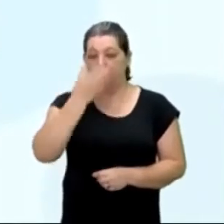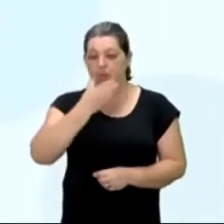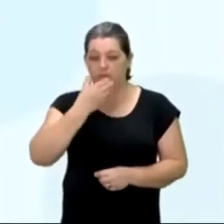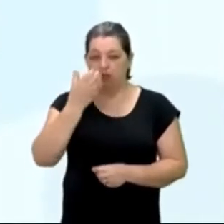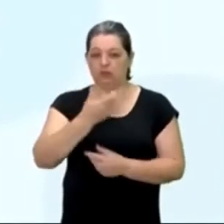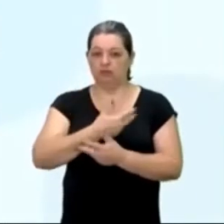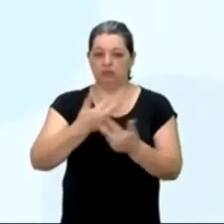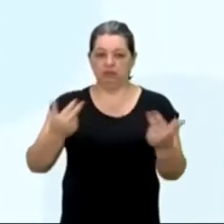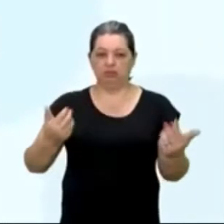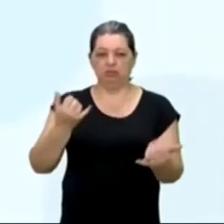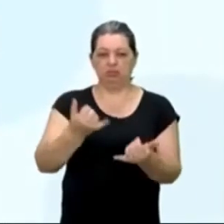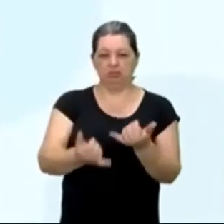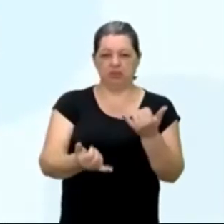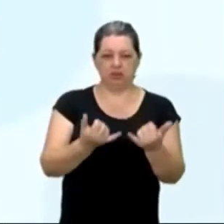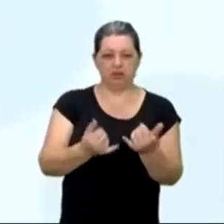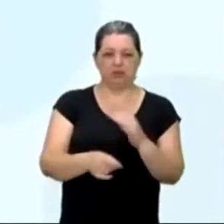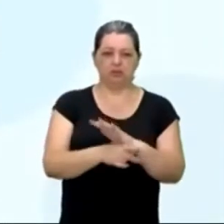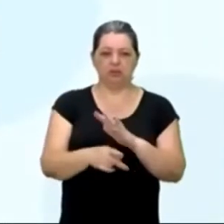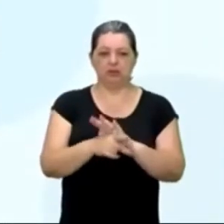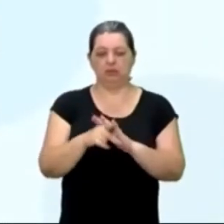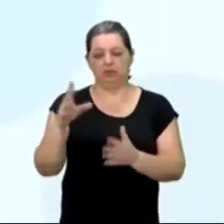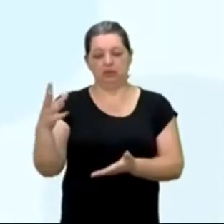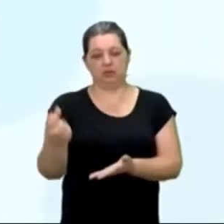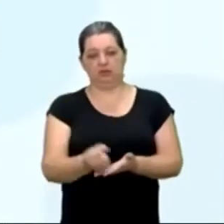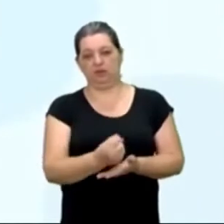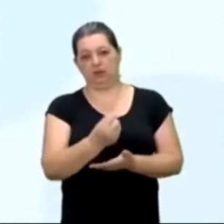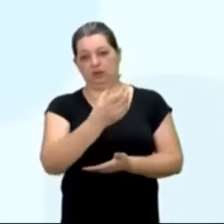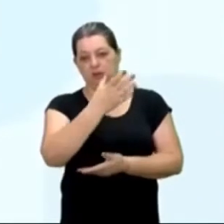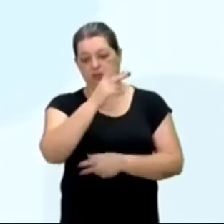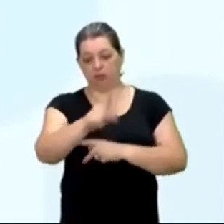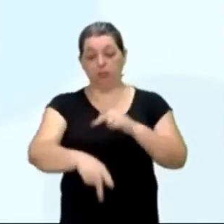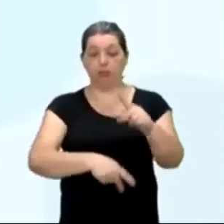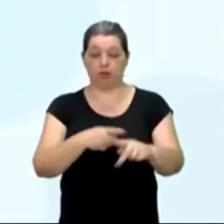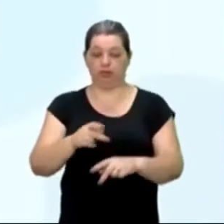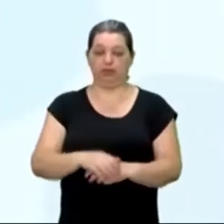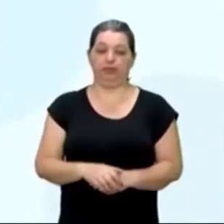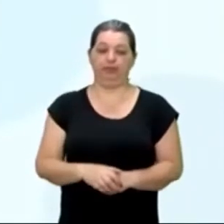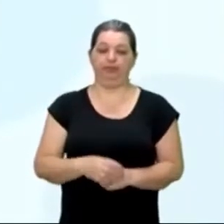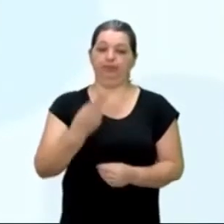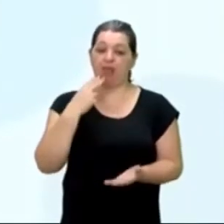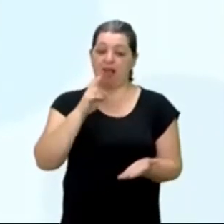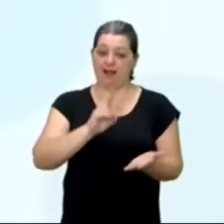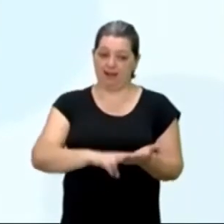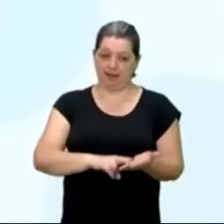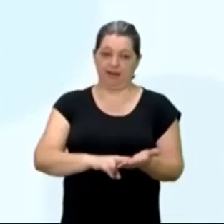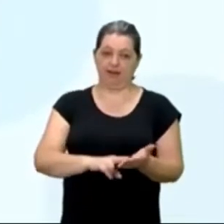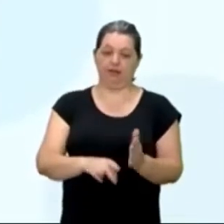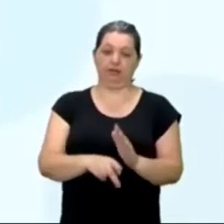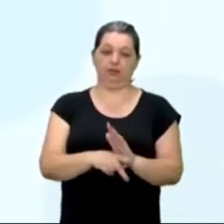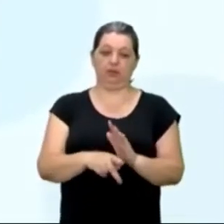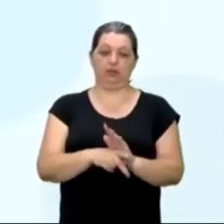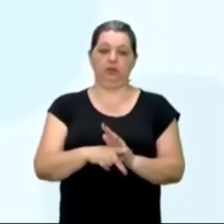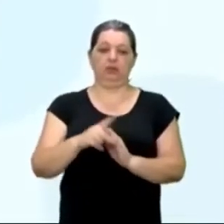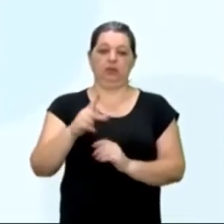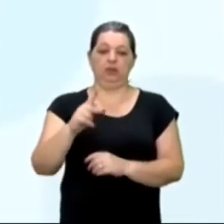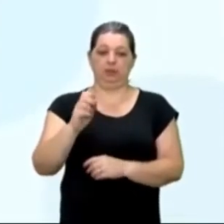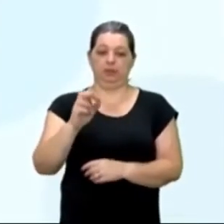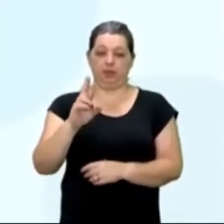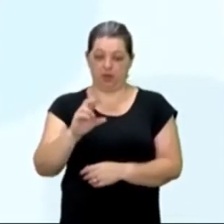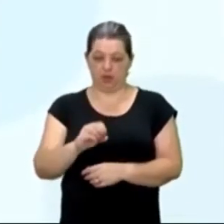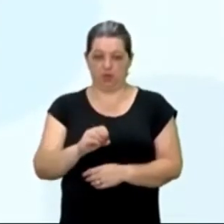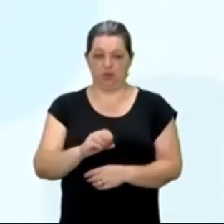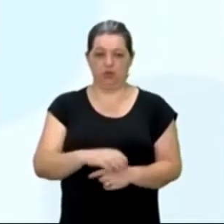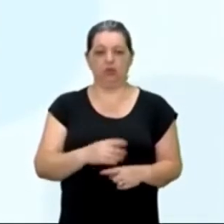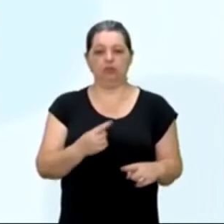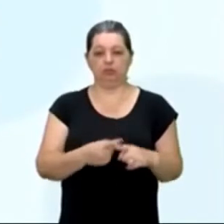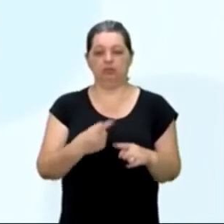pode tirar, me parece, que será salvar esta gente, a carta de Bervás Caminha, permite entender, o projeto colonizador, para